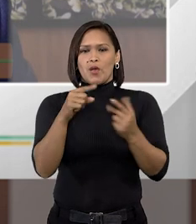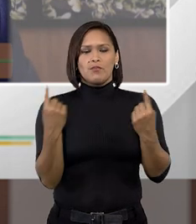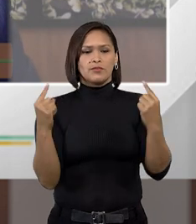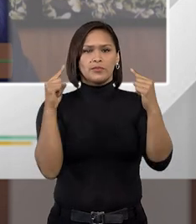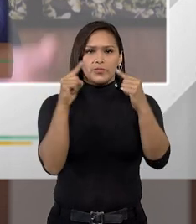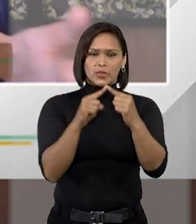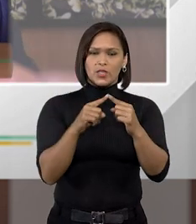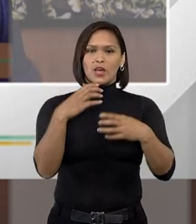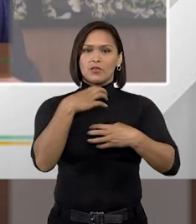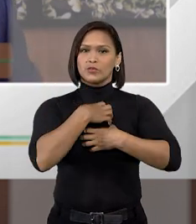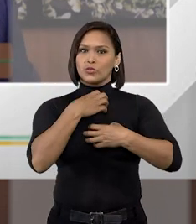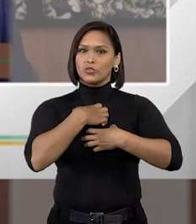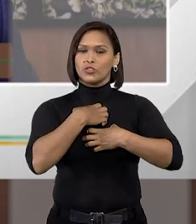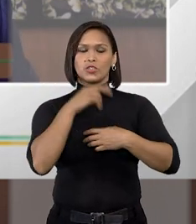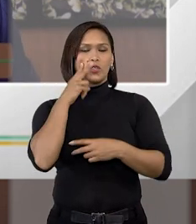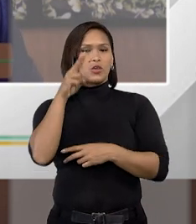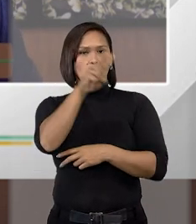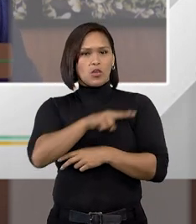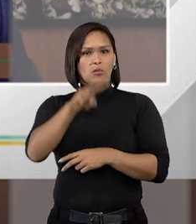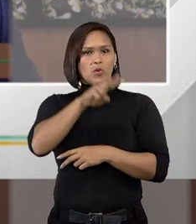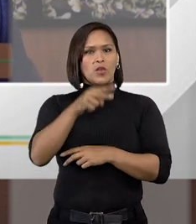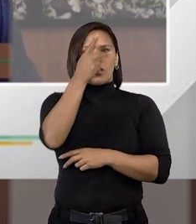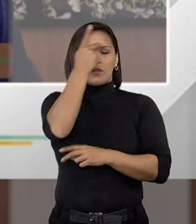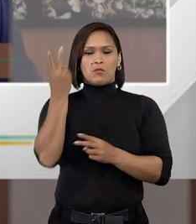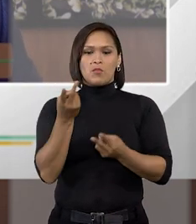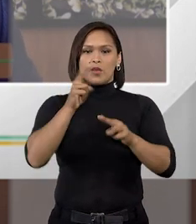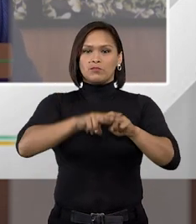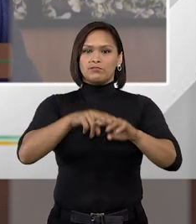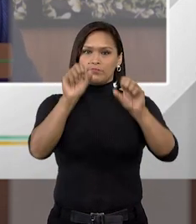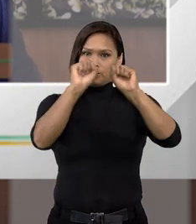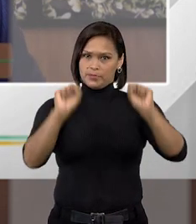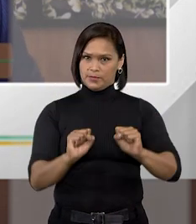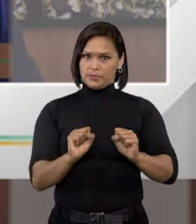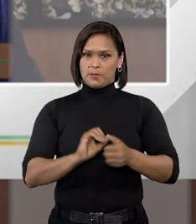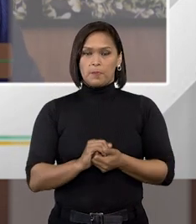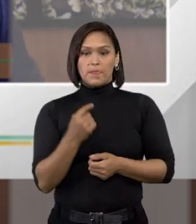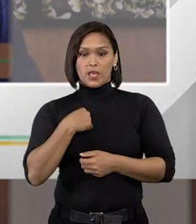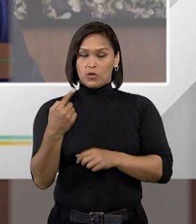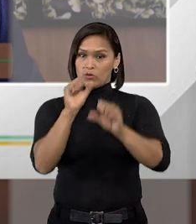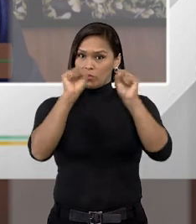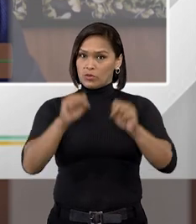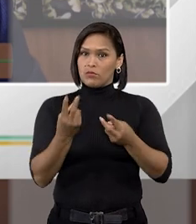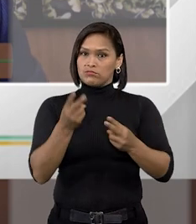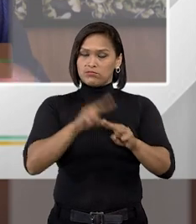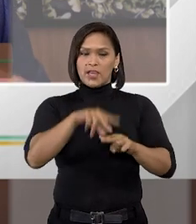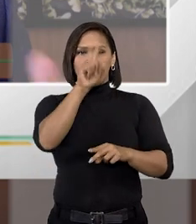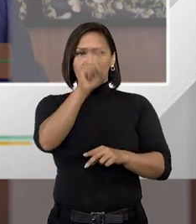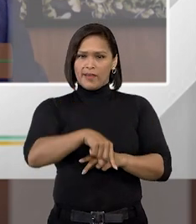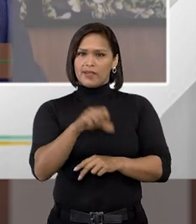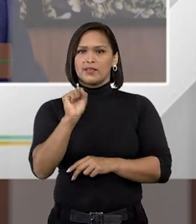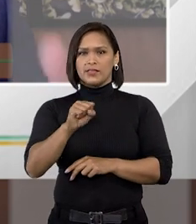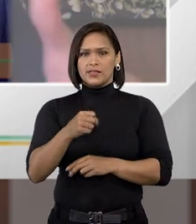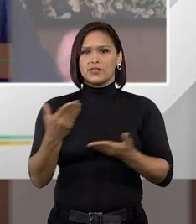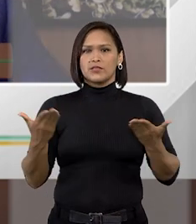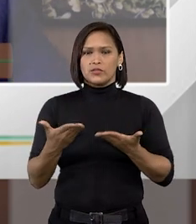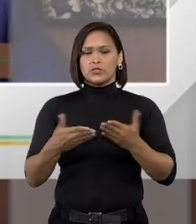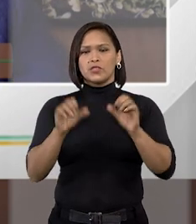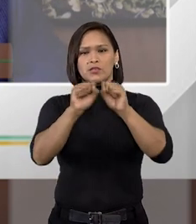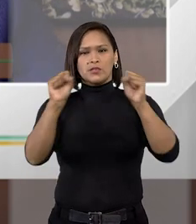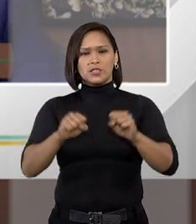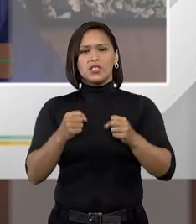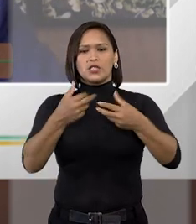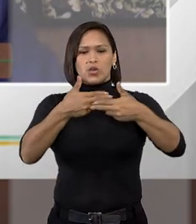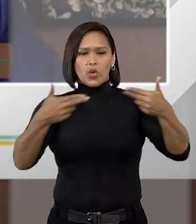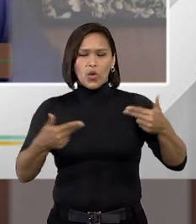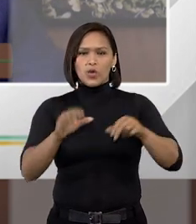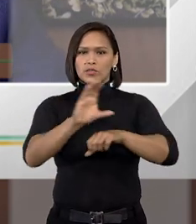ligado à maneira como nós olhamos para o nosso sistema penitenciário. E o nosso sistema penitenciário, ele é, sim, hoje, esse estado